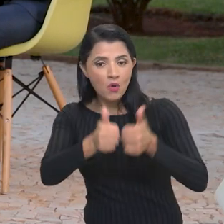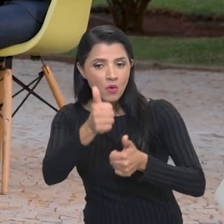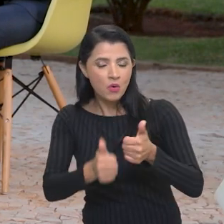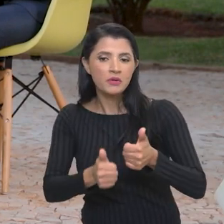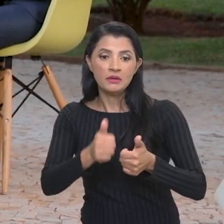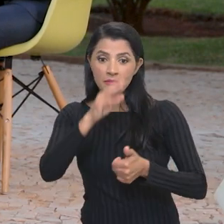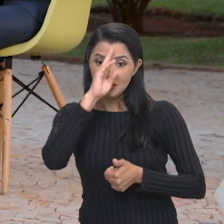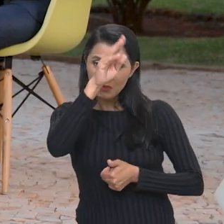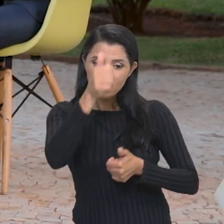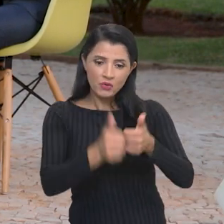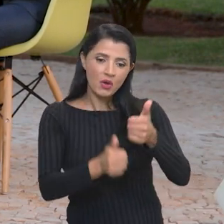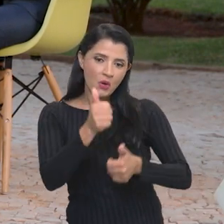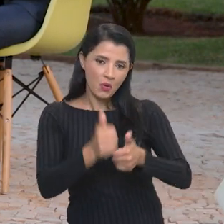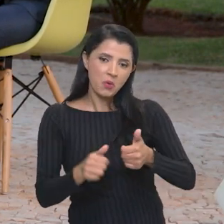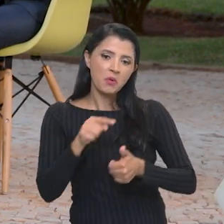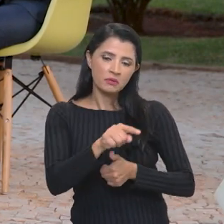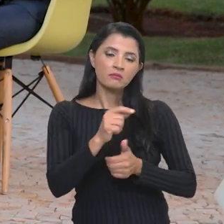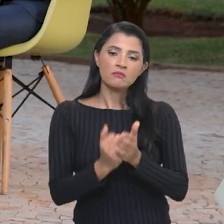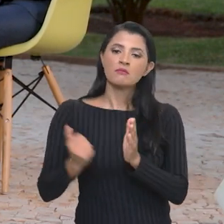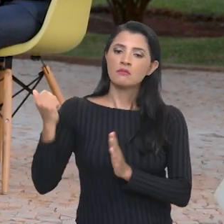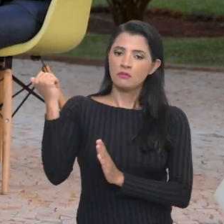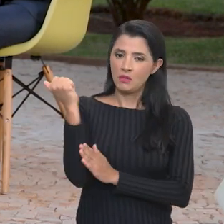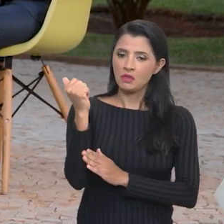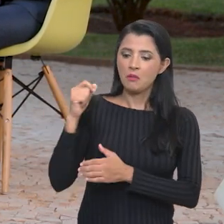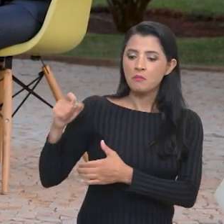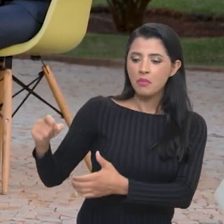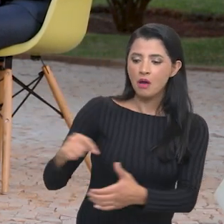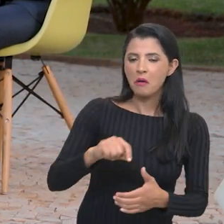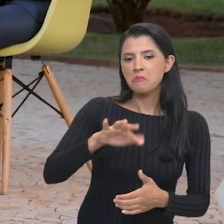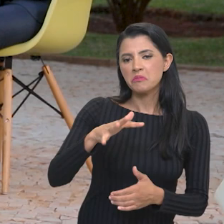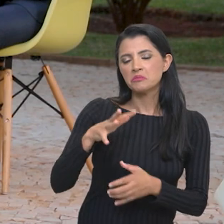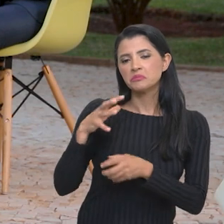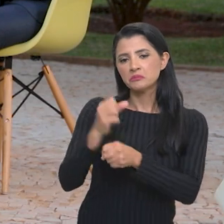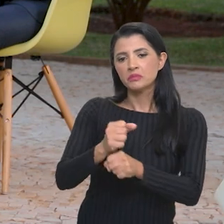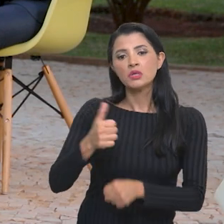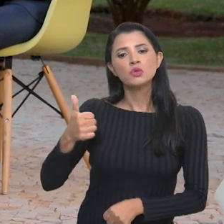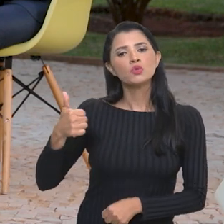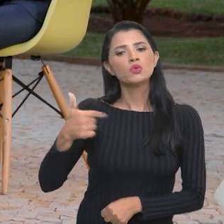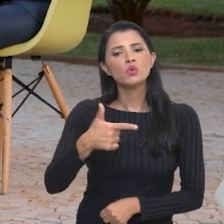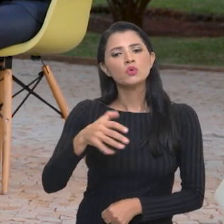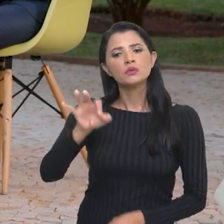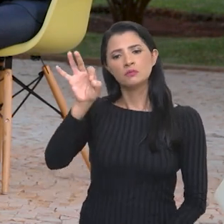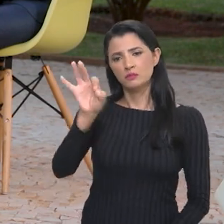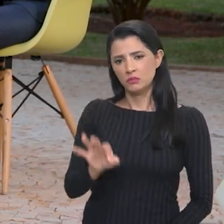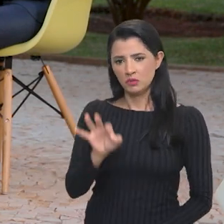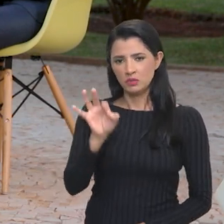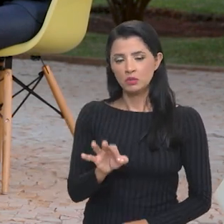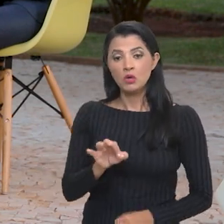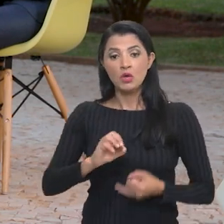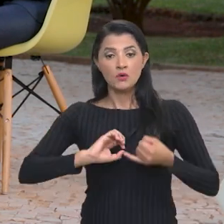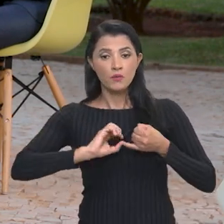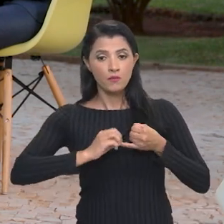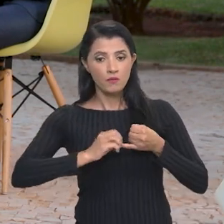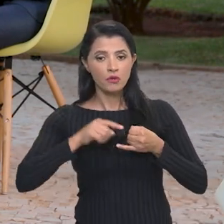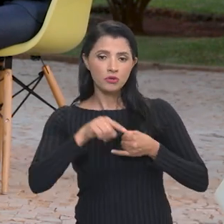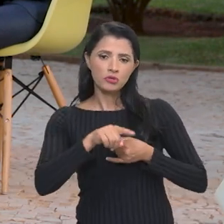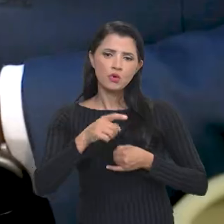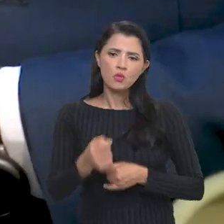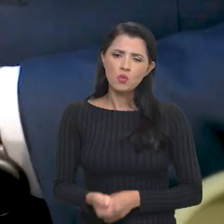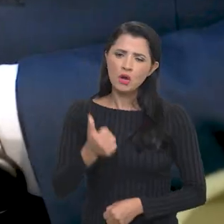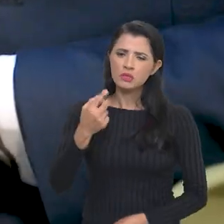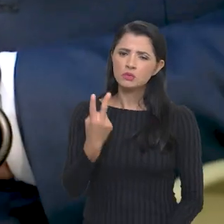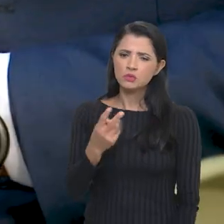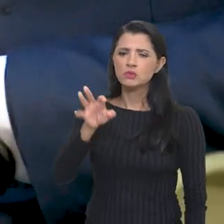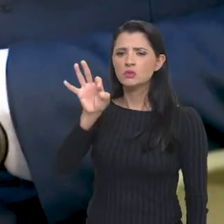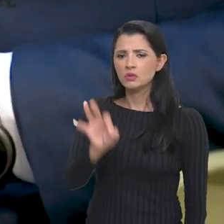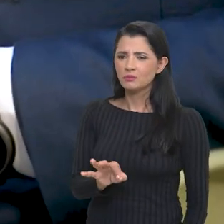da produção de arroz, especialmente o arroz, que a previsão é aumentar a lavoura plantada em torno de 12%. O feijão,